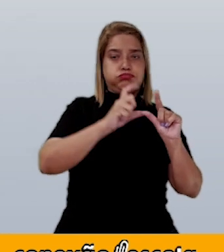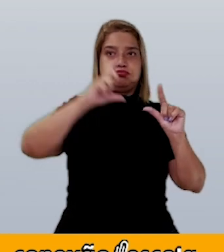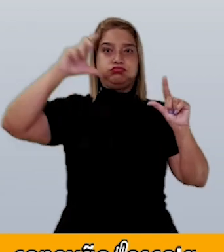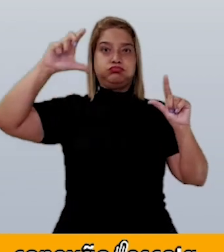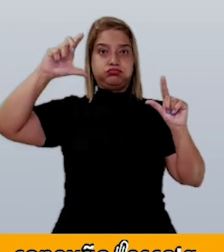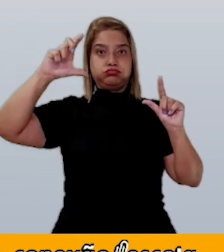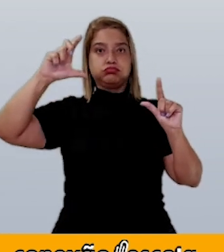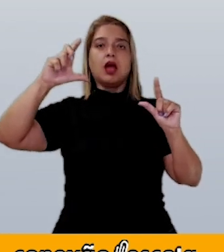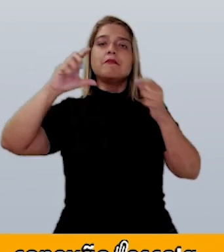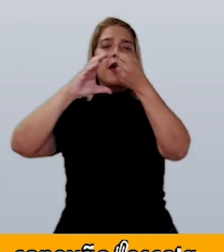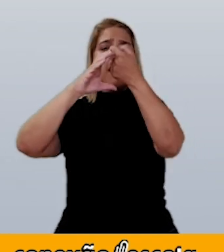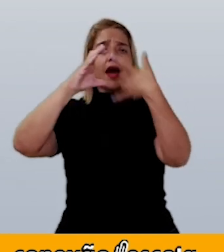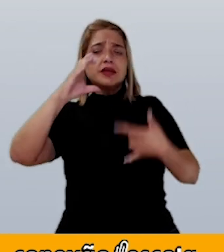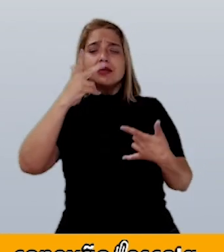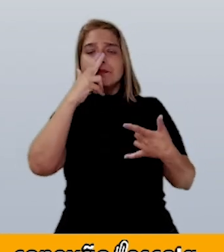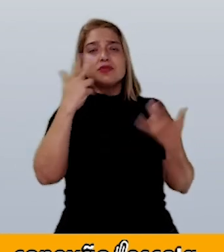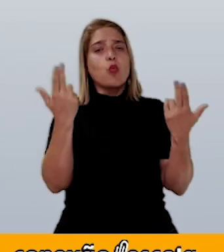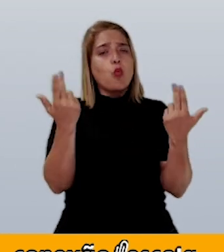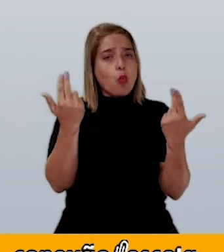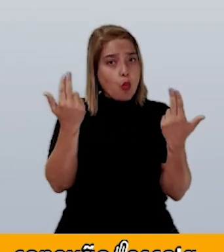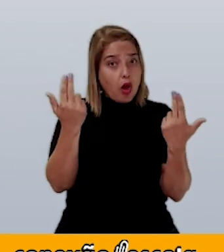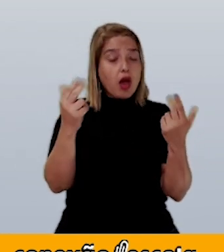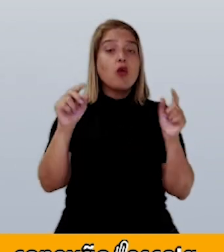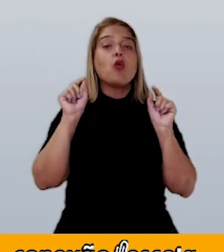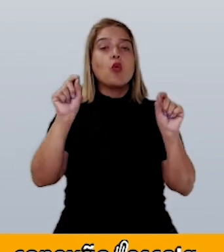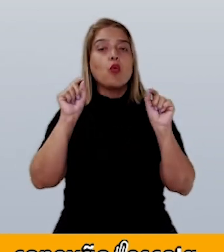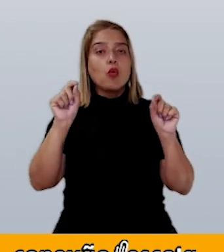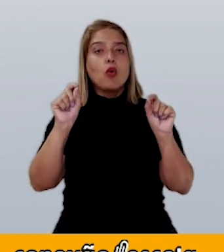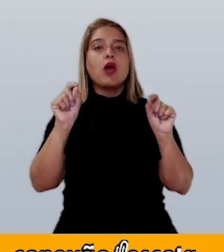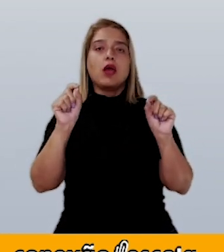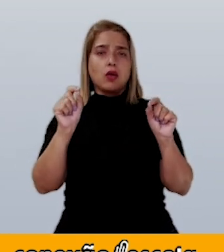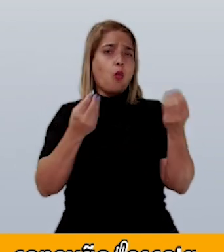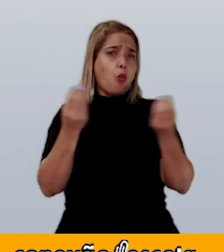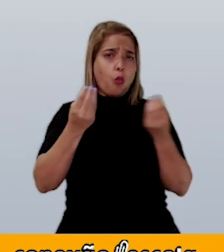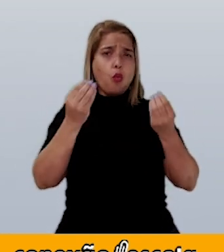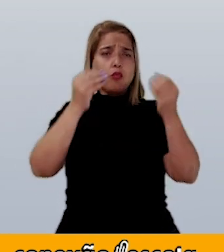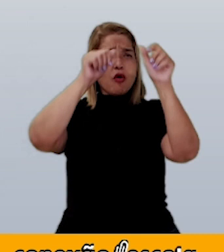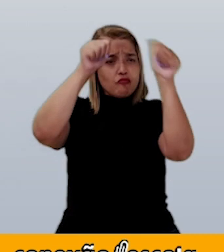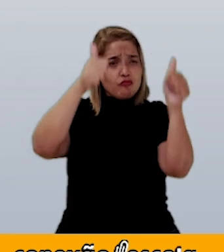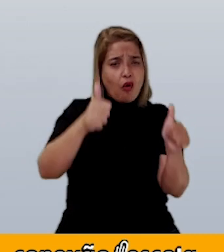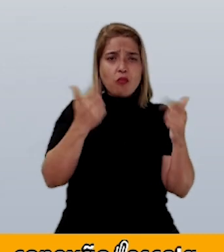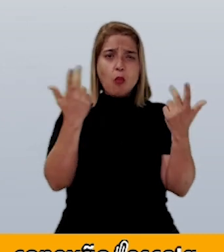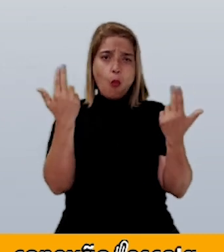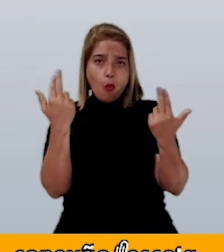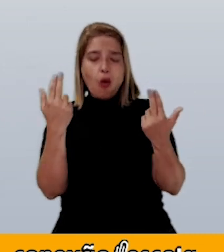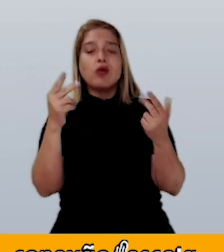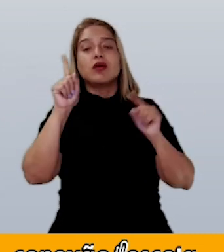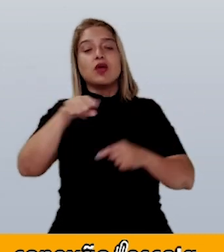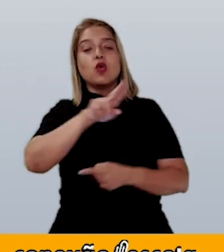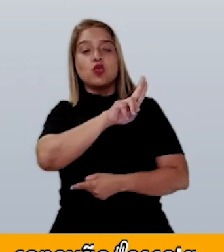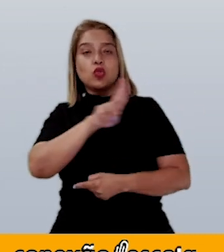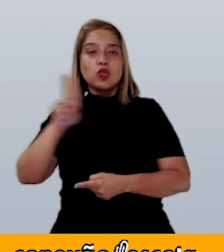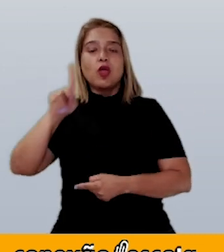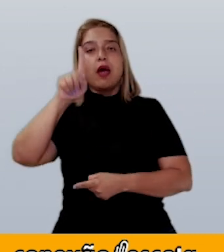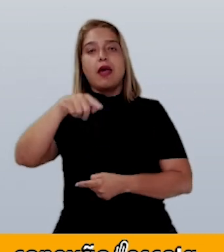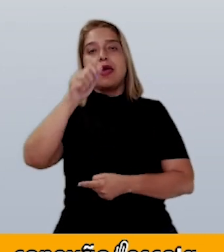as mesmas características, isto é, a mesma forma, é conhecida como